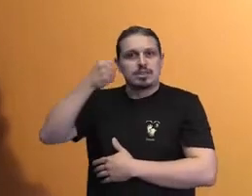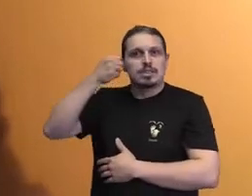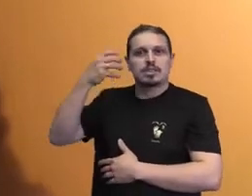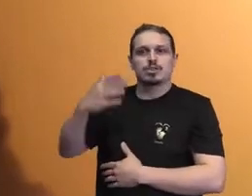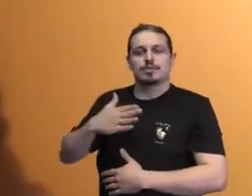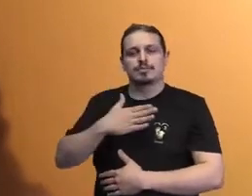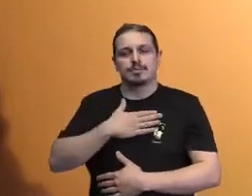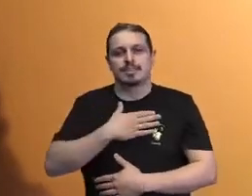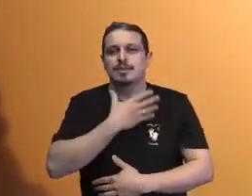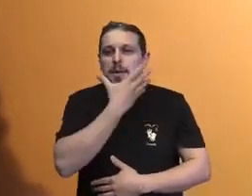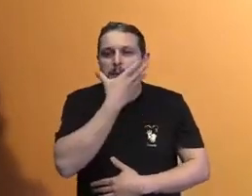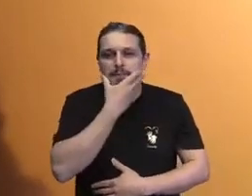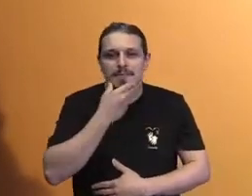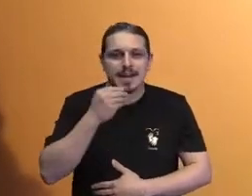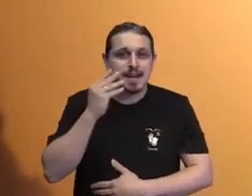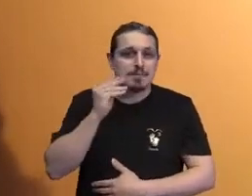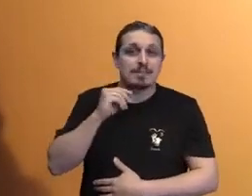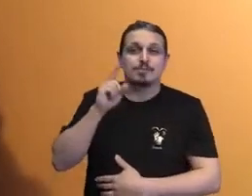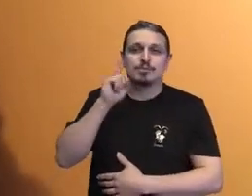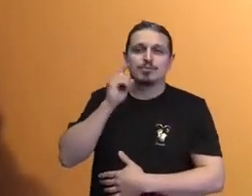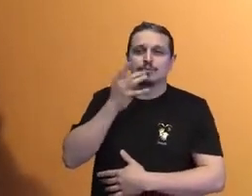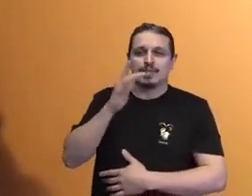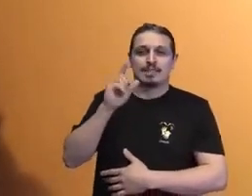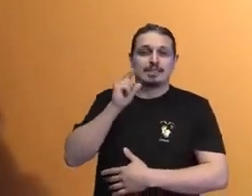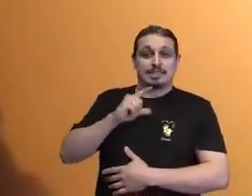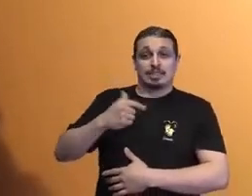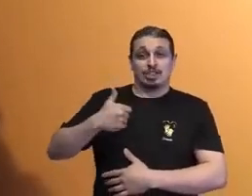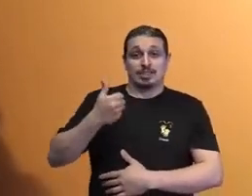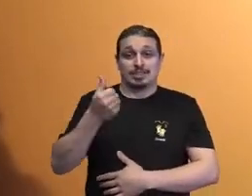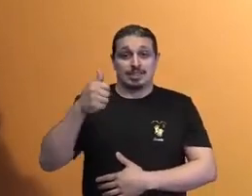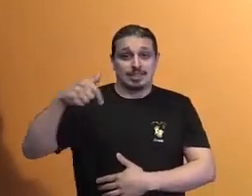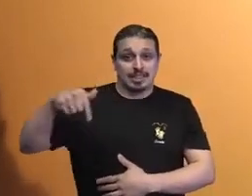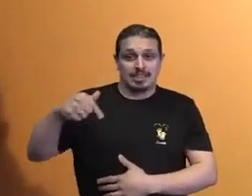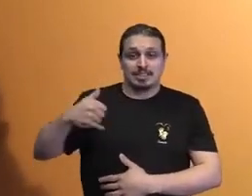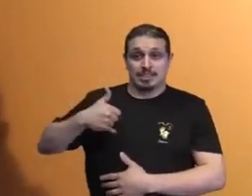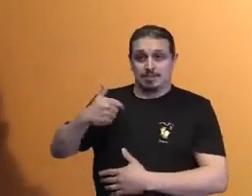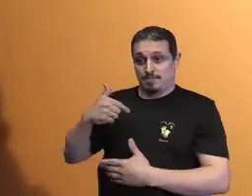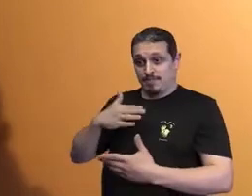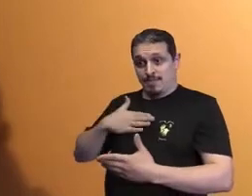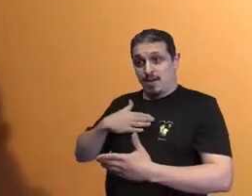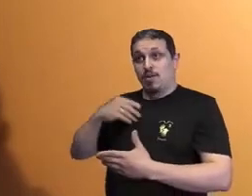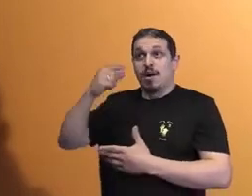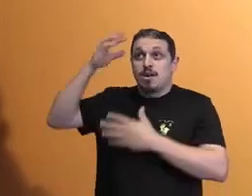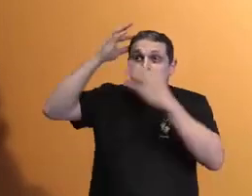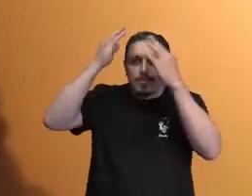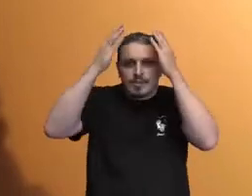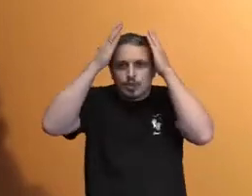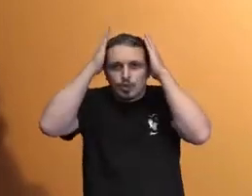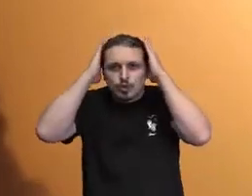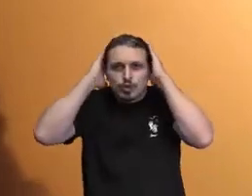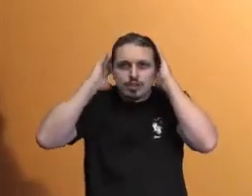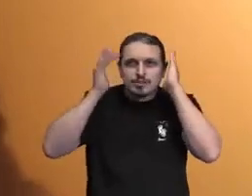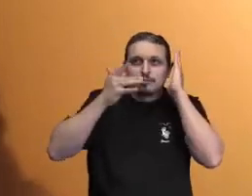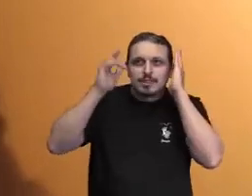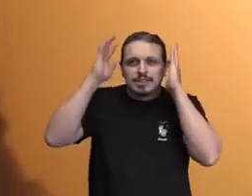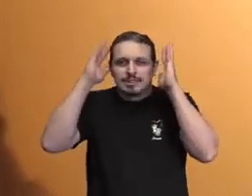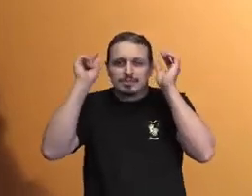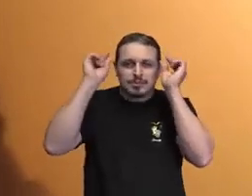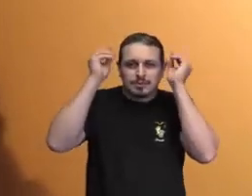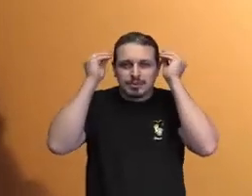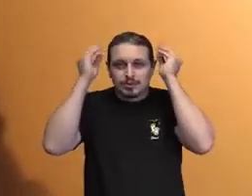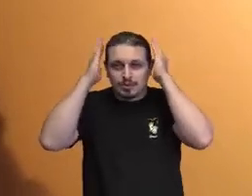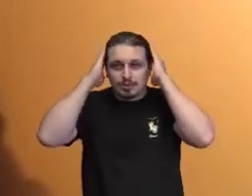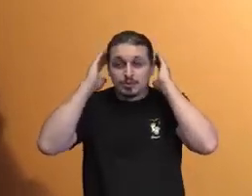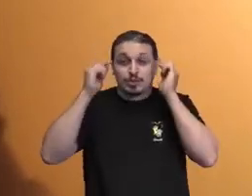67 anos de idade, meus cabelos estão mais grisalhos, eu tenho uma barba longa também grisalha, meus olhos